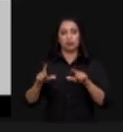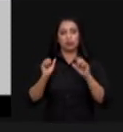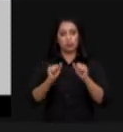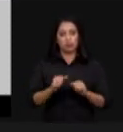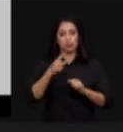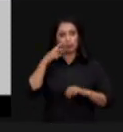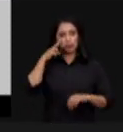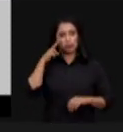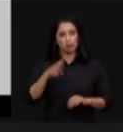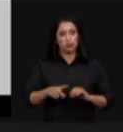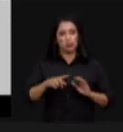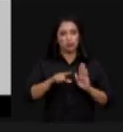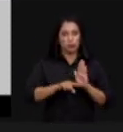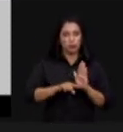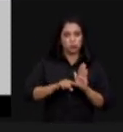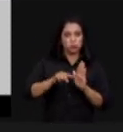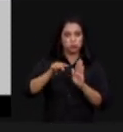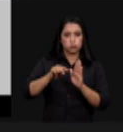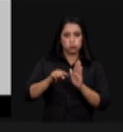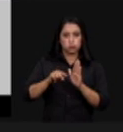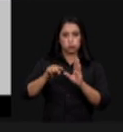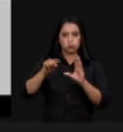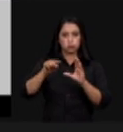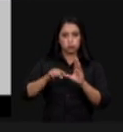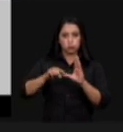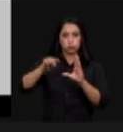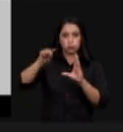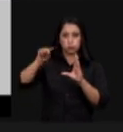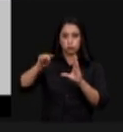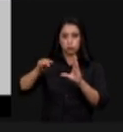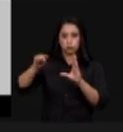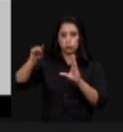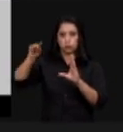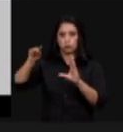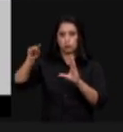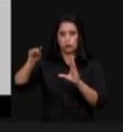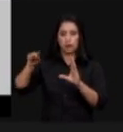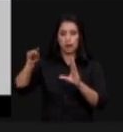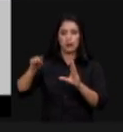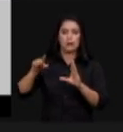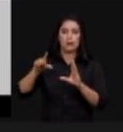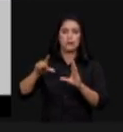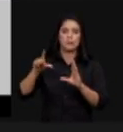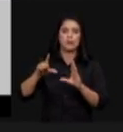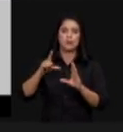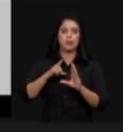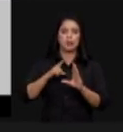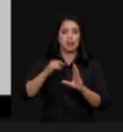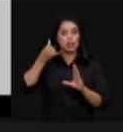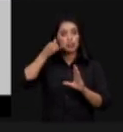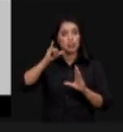crescimento médio anual para as matrizes para a matriz energética no Brasil ela é sempre